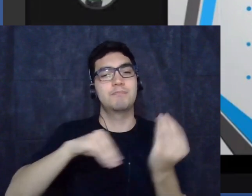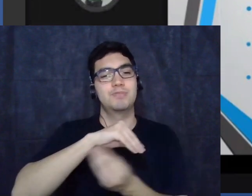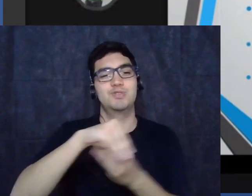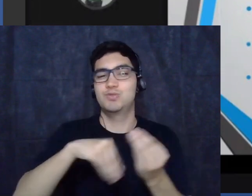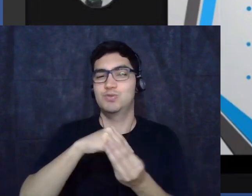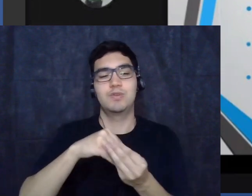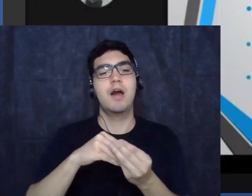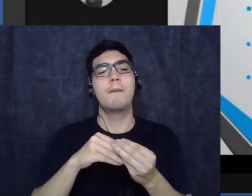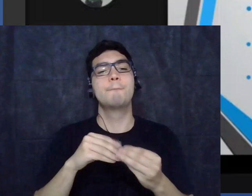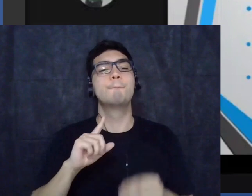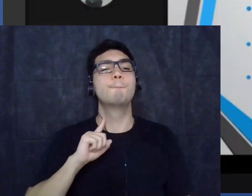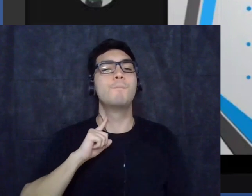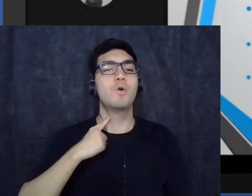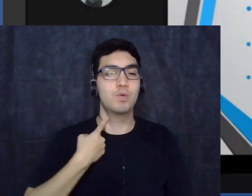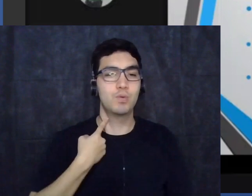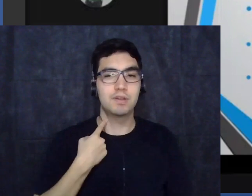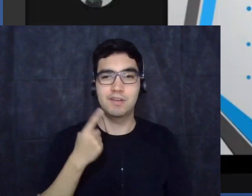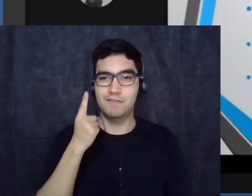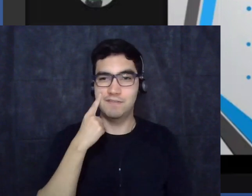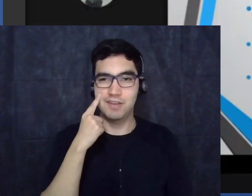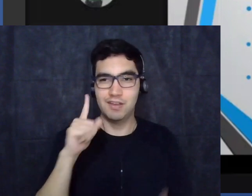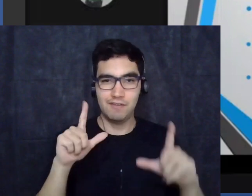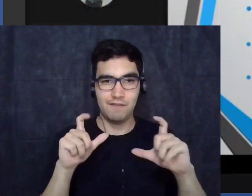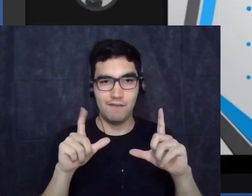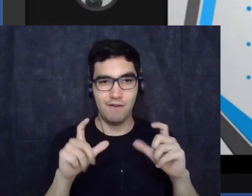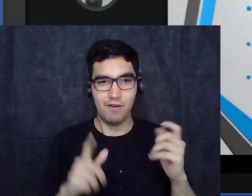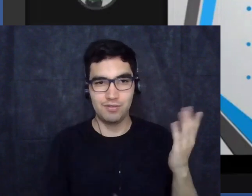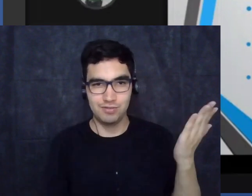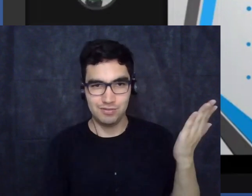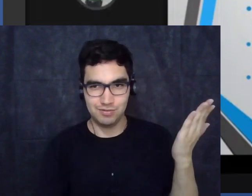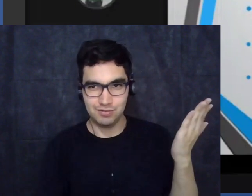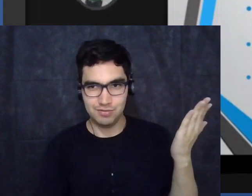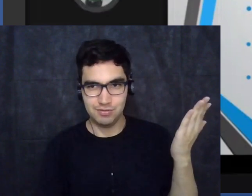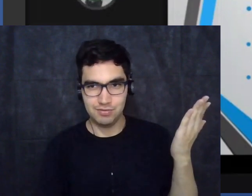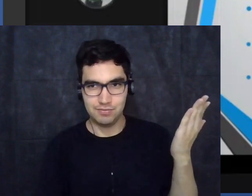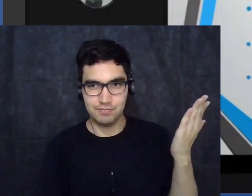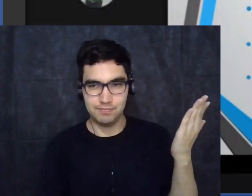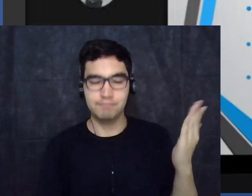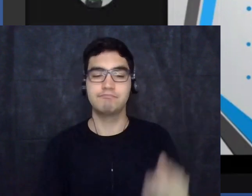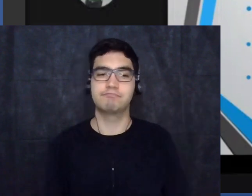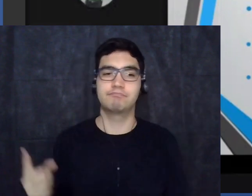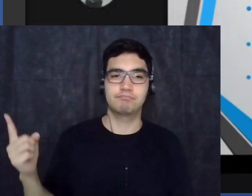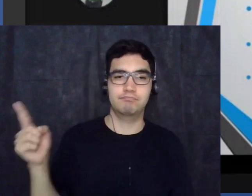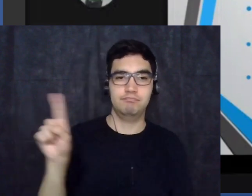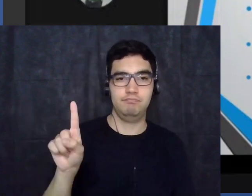a um casal que estaria cometendo um crime